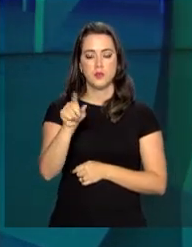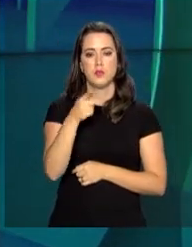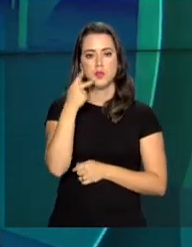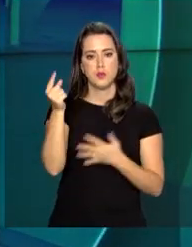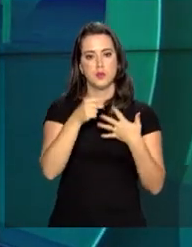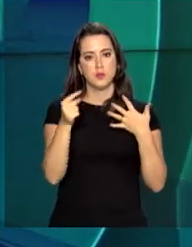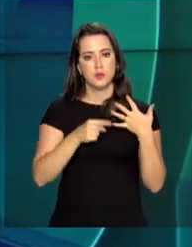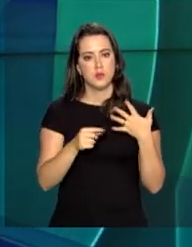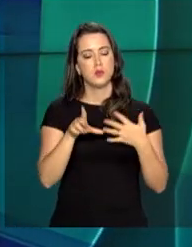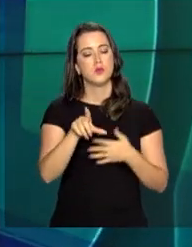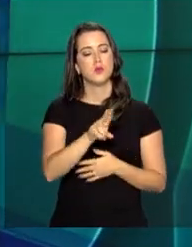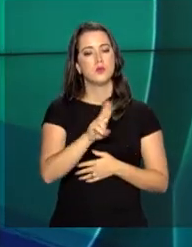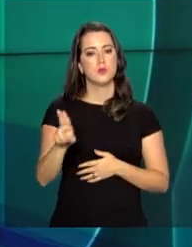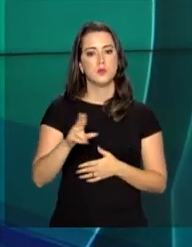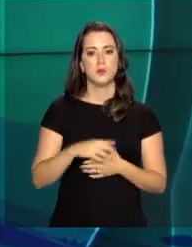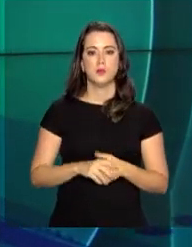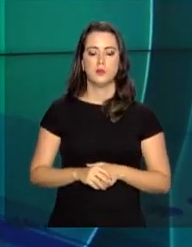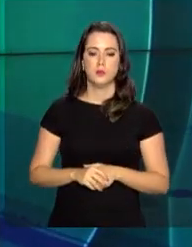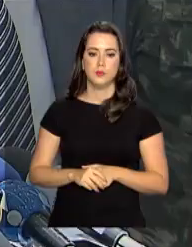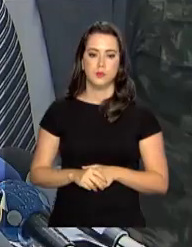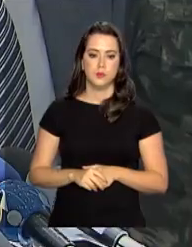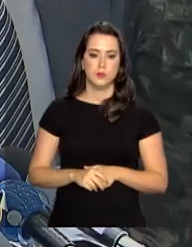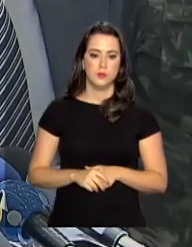critérios para a escolha dos nomes.